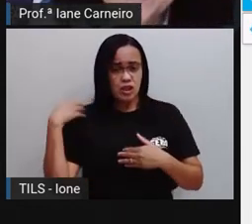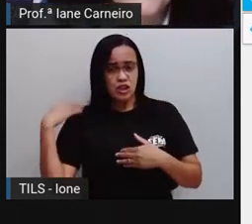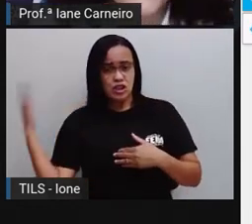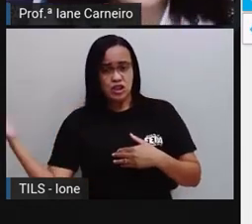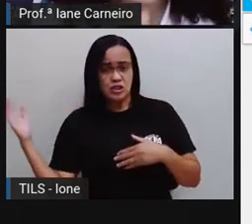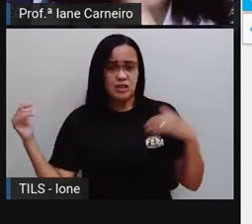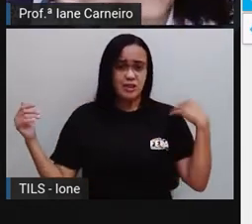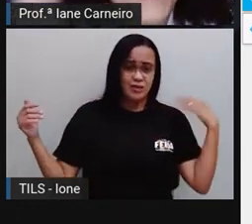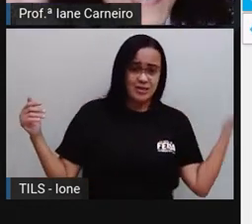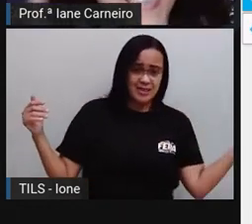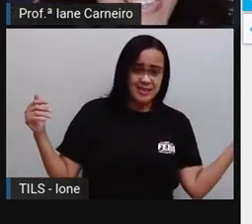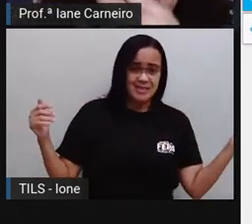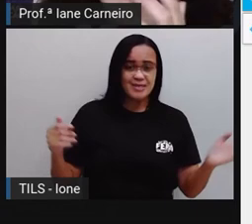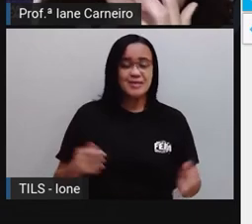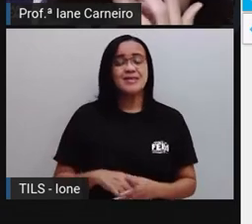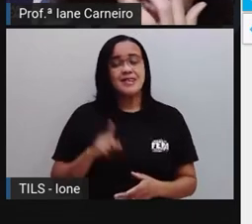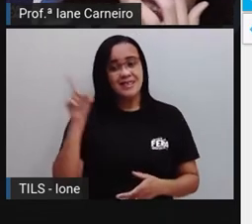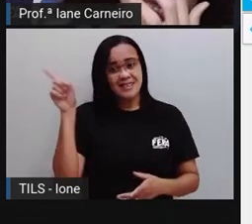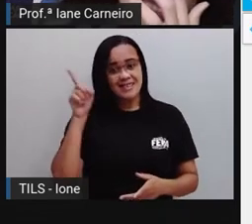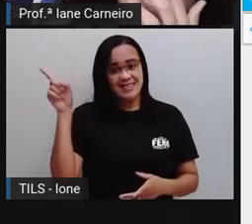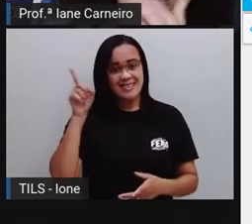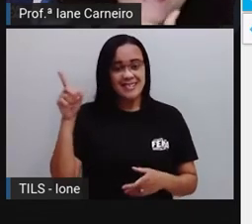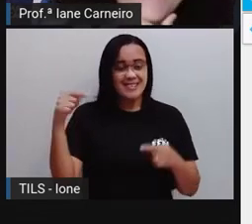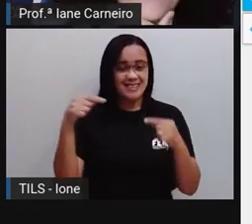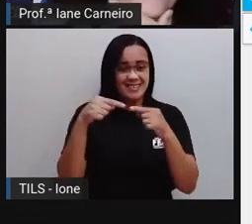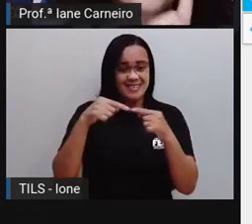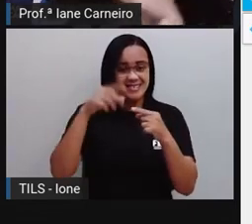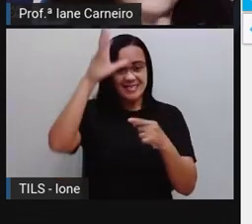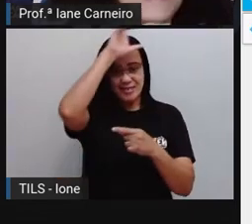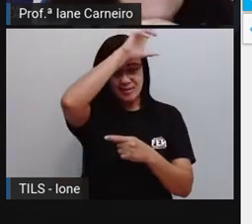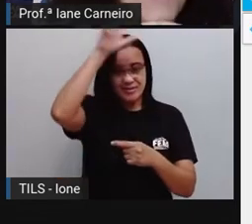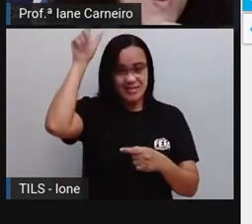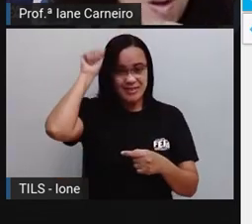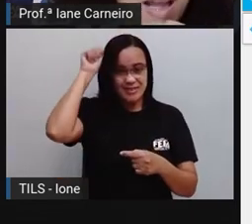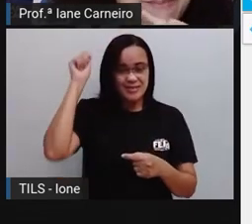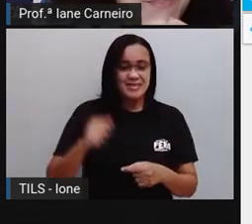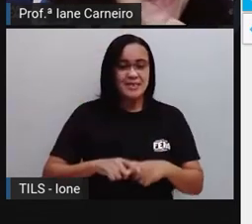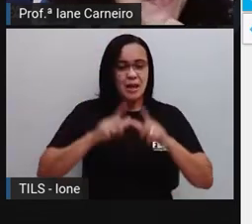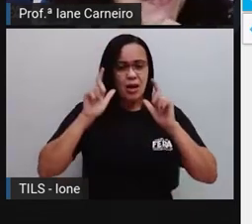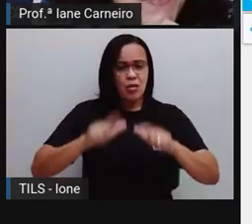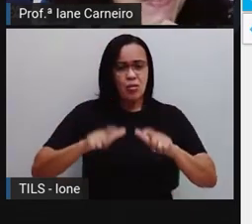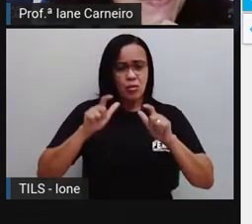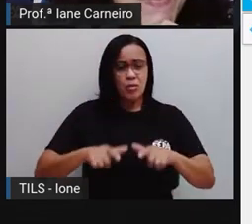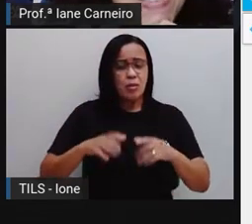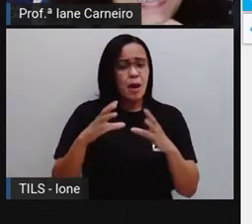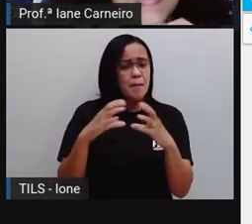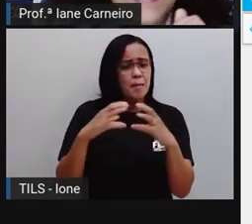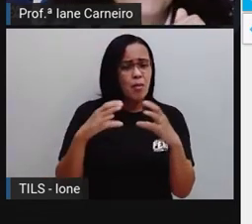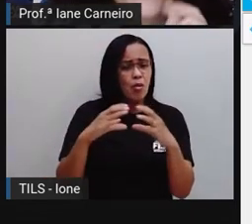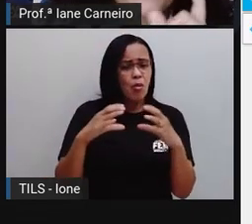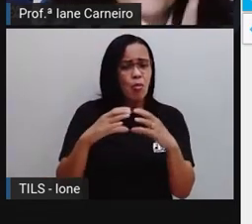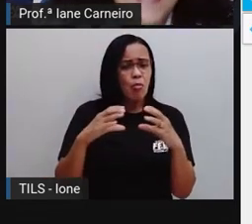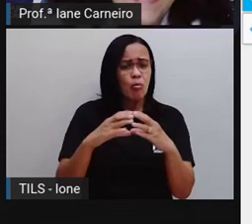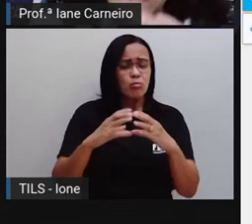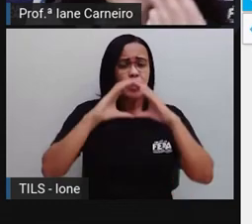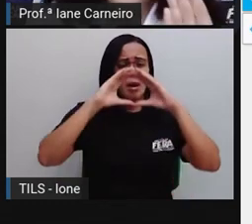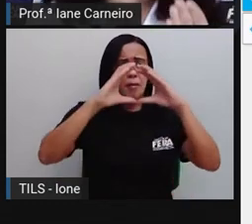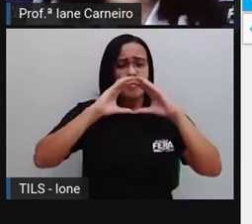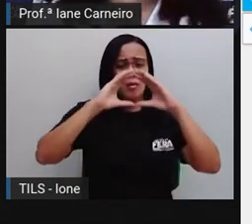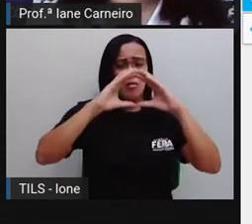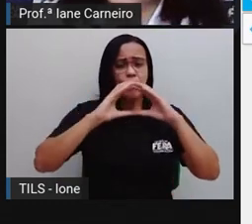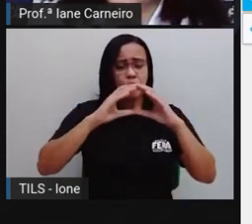Direito, do lado do brasão. Onde está a bola? A bola está